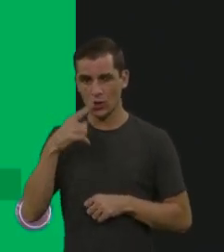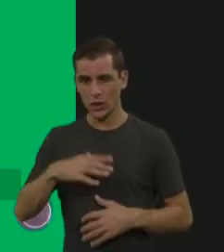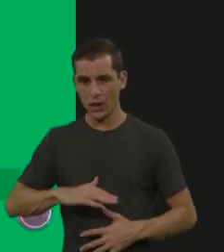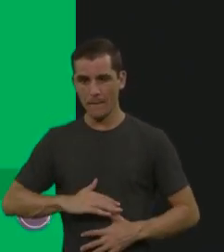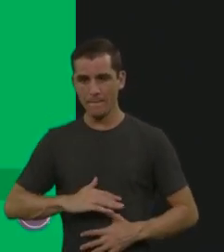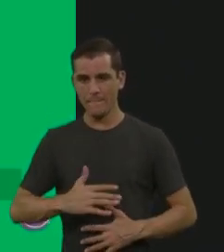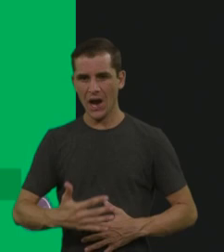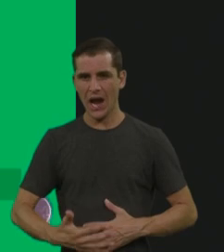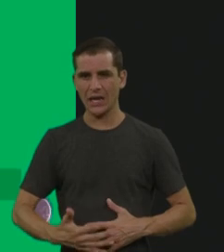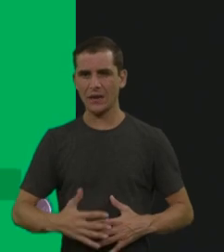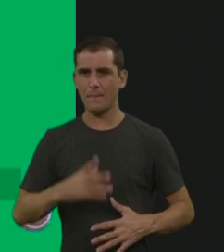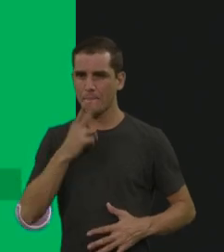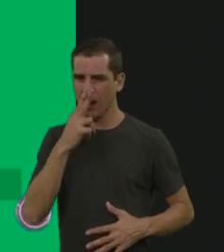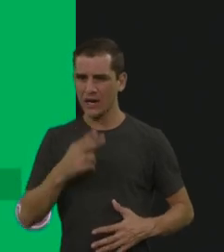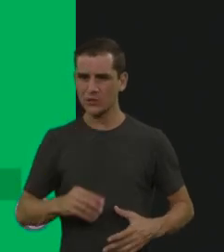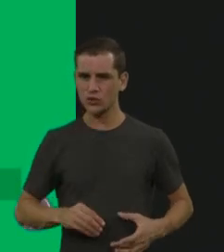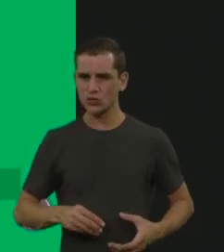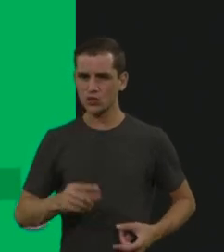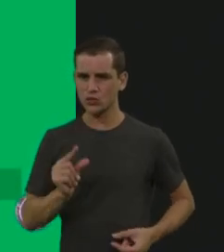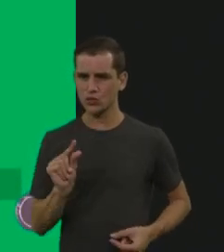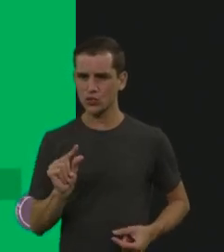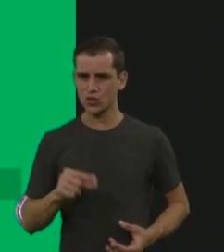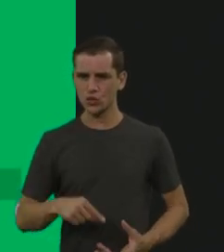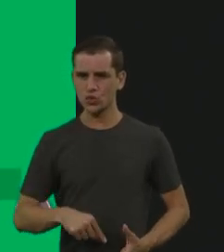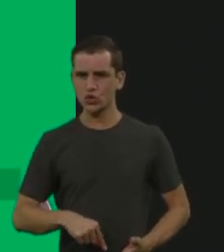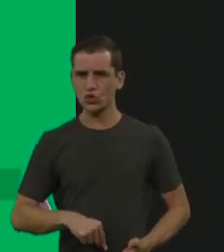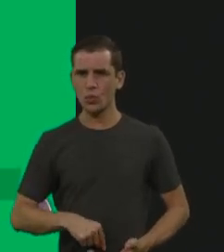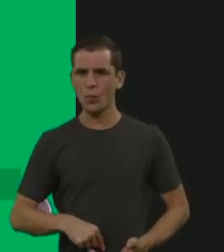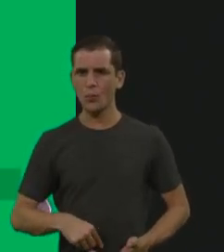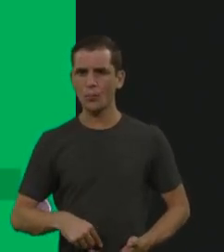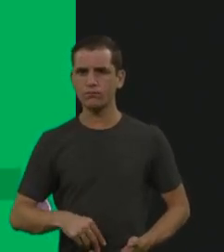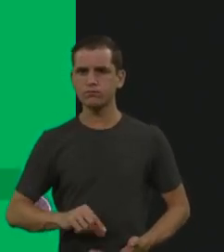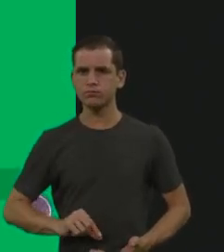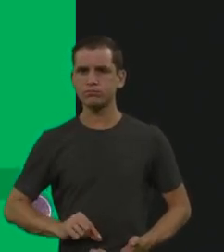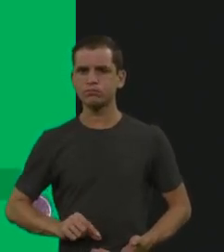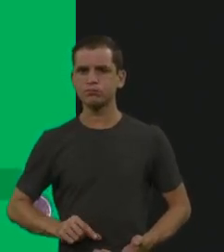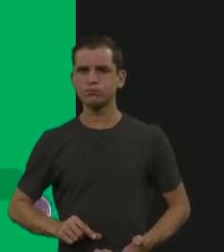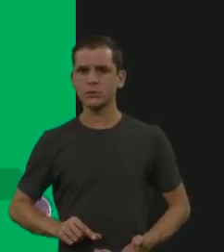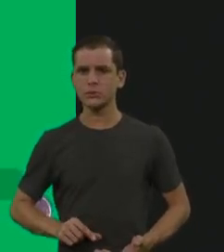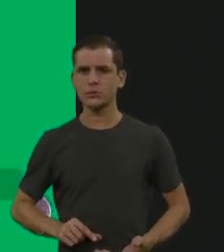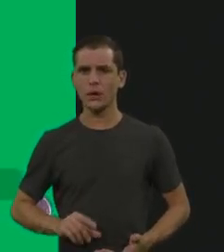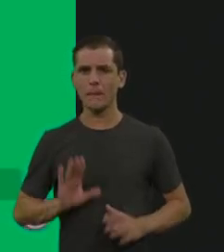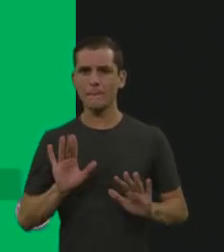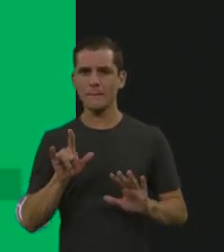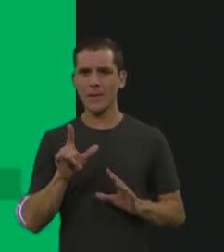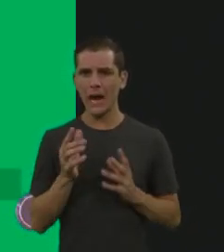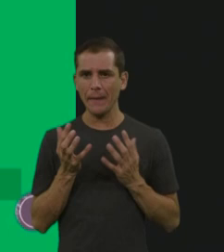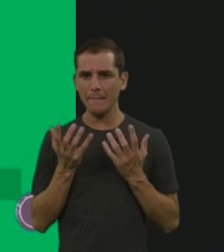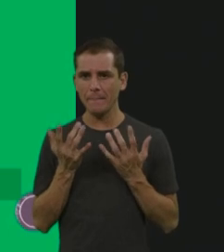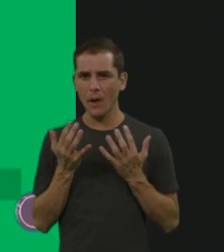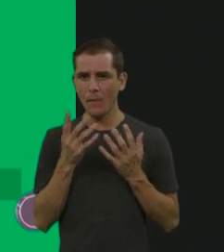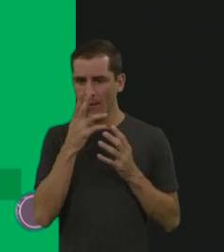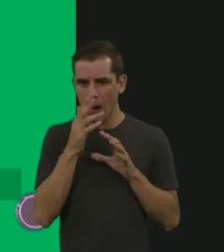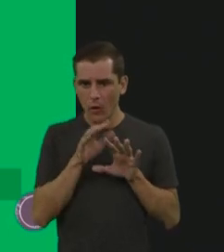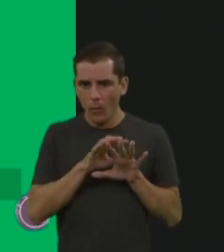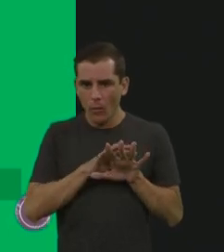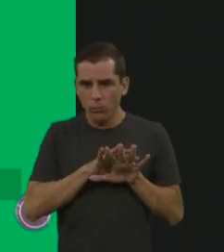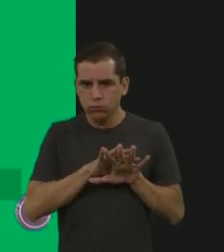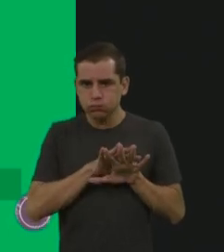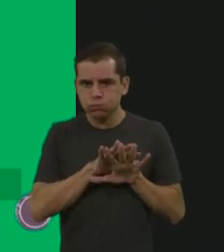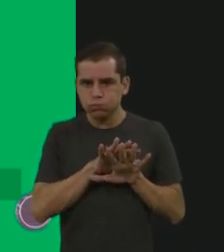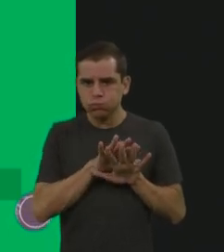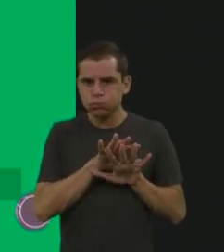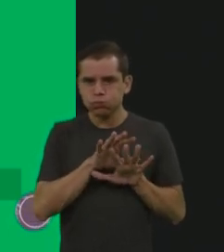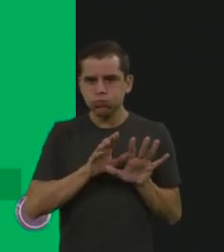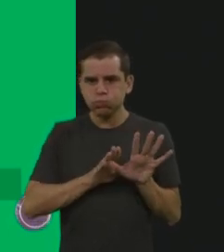até dois anos, porque a hérnia some, né? Mas a mão dela tá ficando muito inchada, ela tá ficando inchada, né?